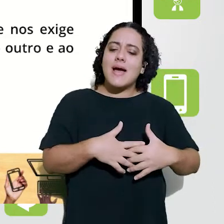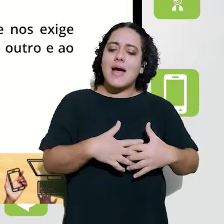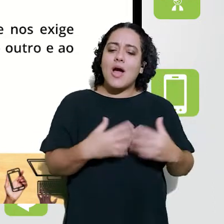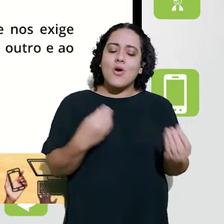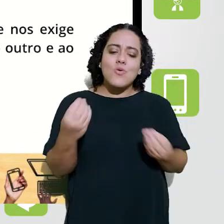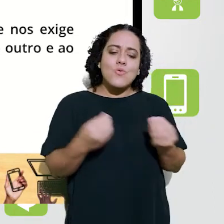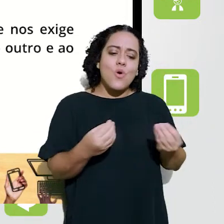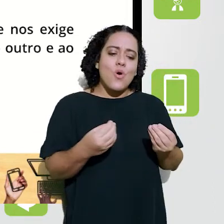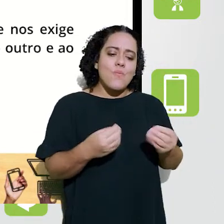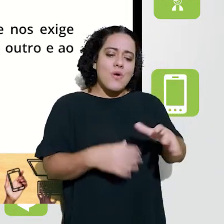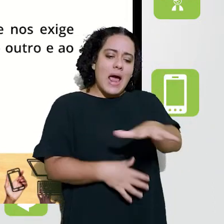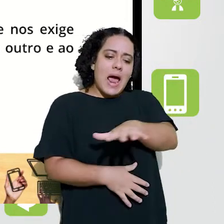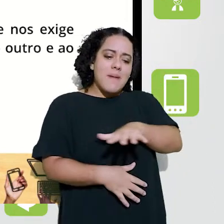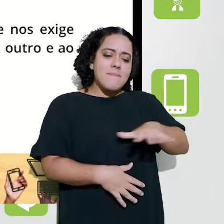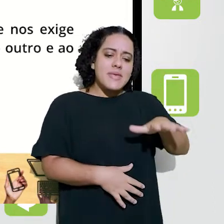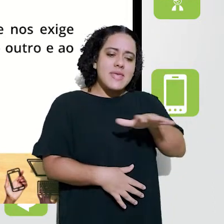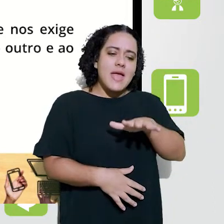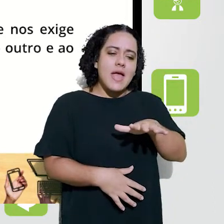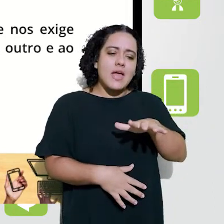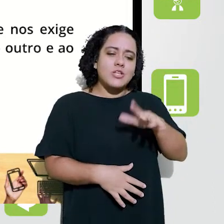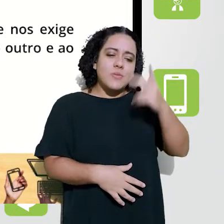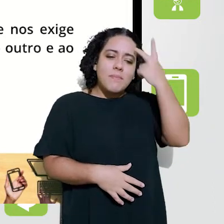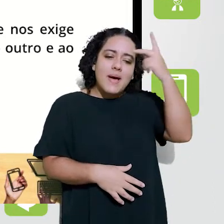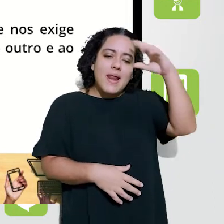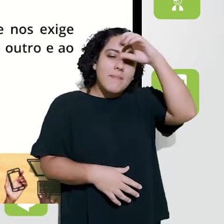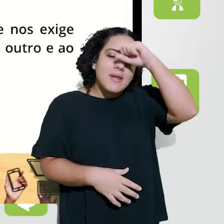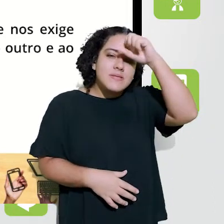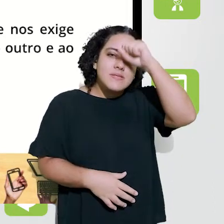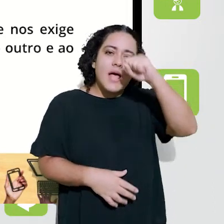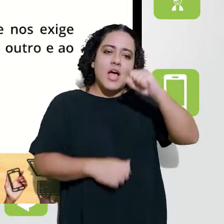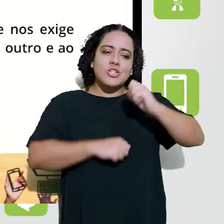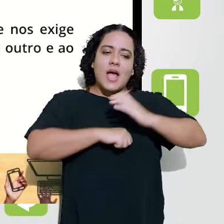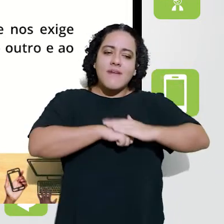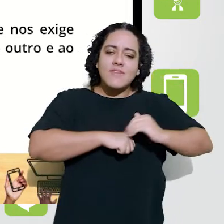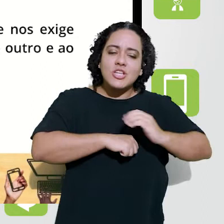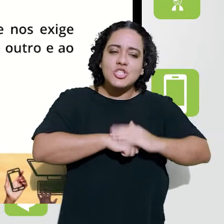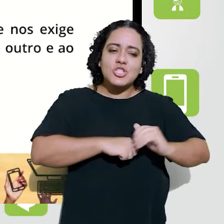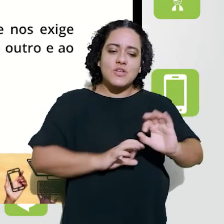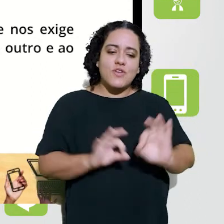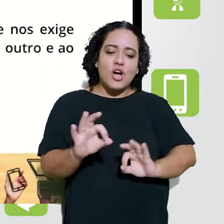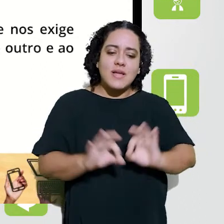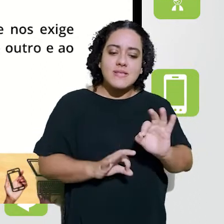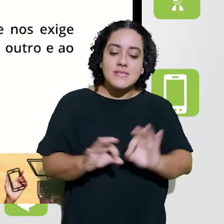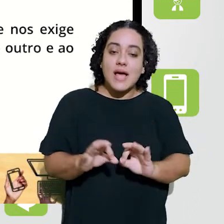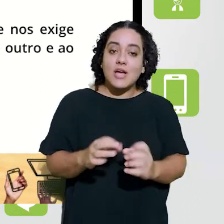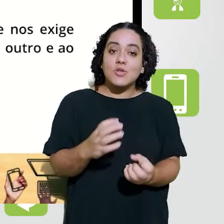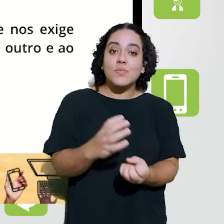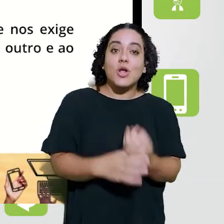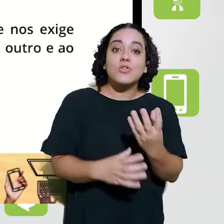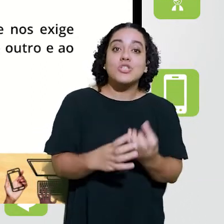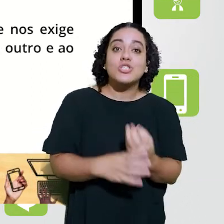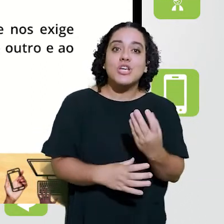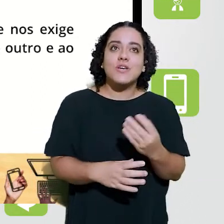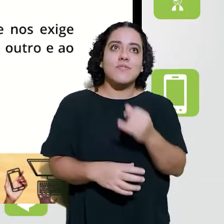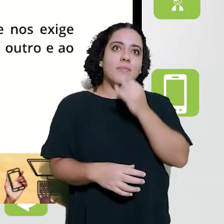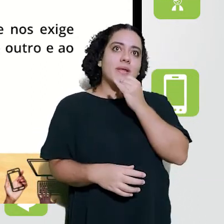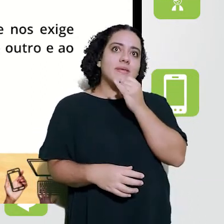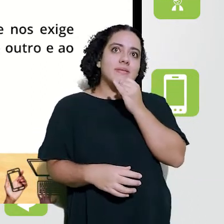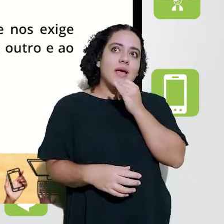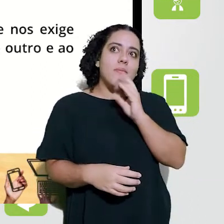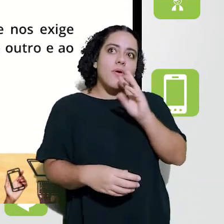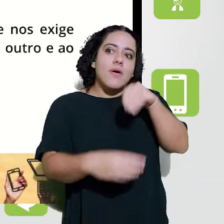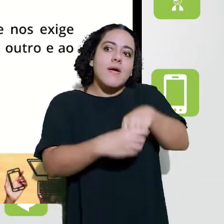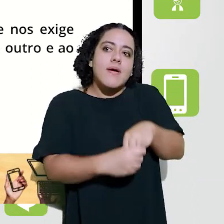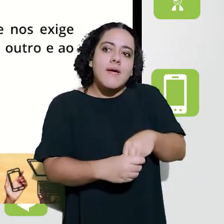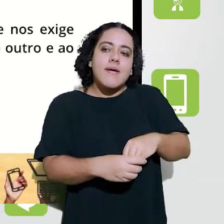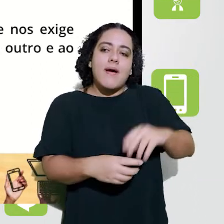né? Como é pensar na criação de um ambiente de aprendizagem afetivo, organizado e, sobretudo,